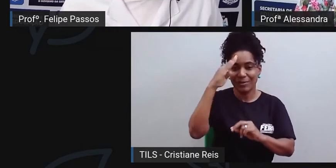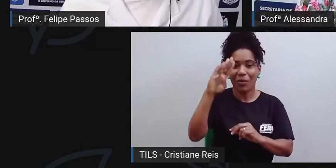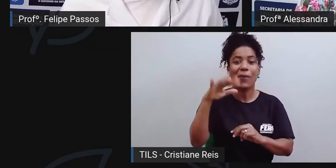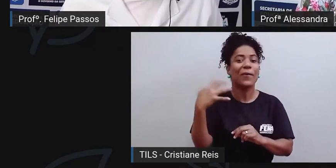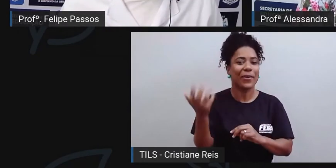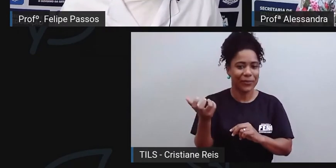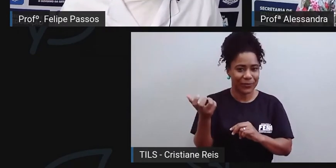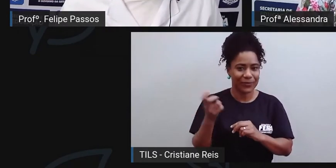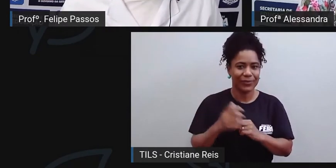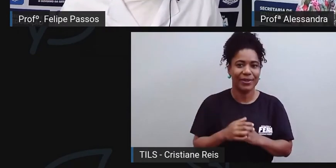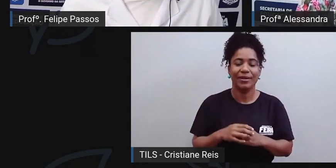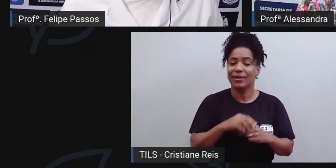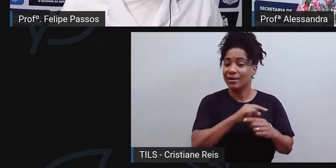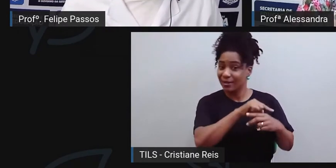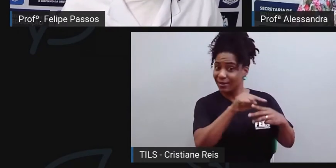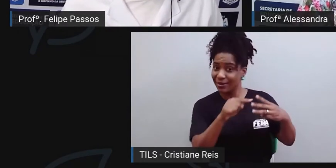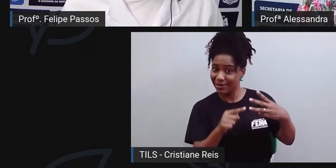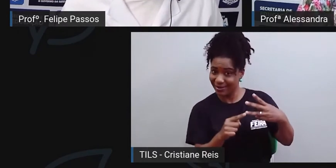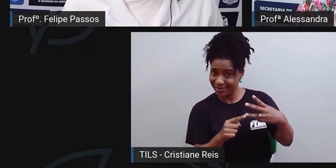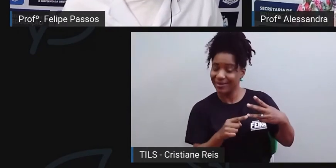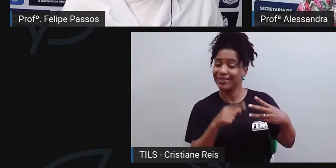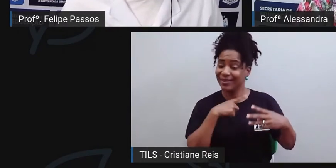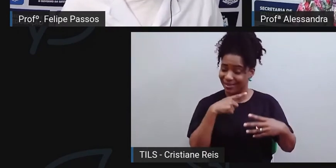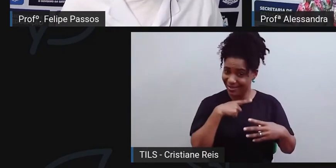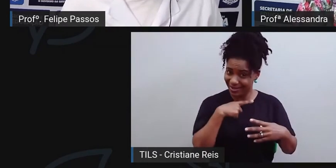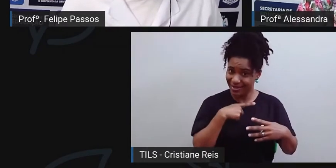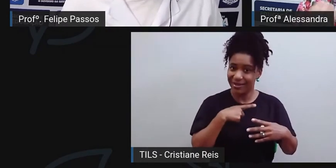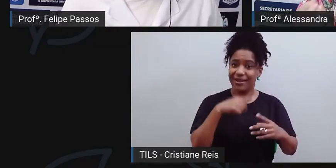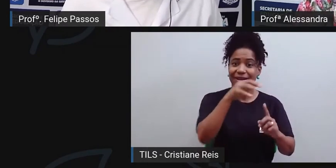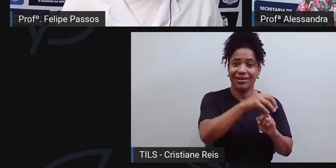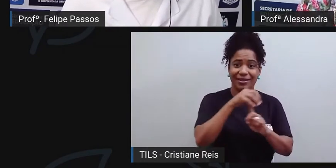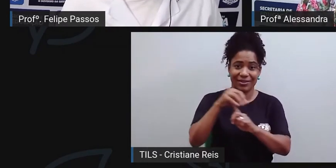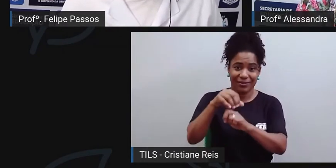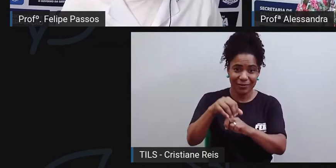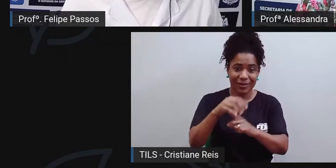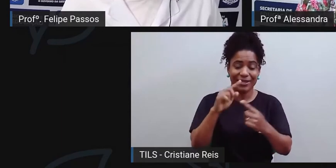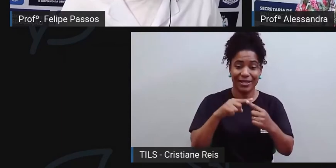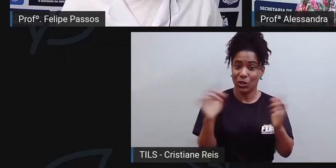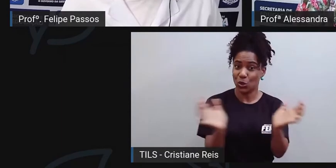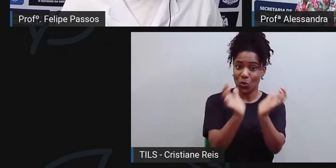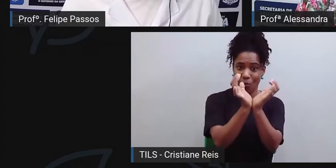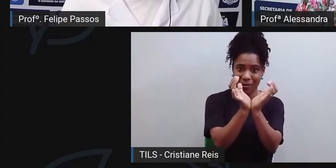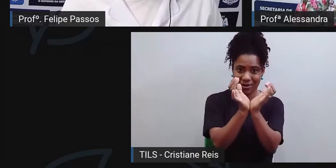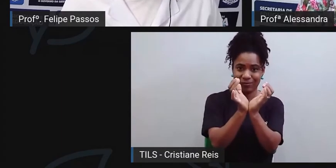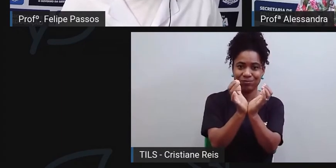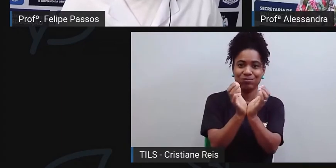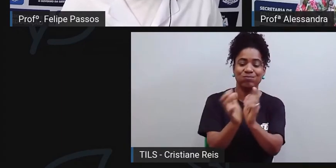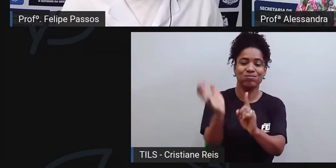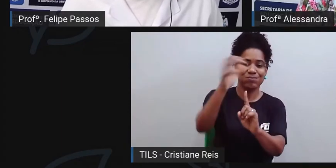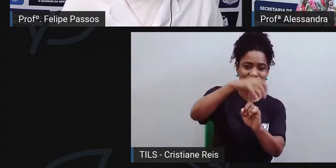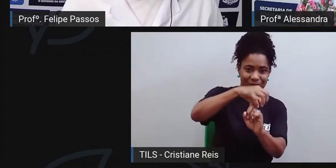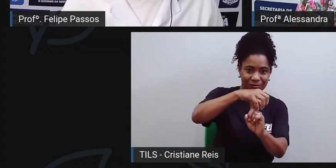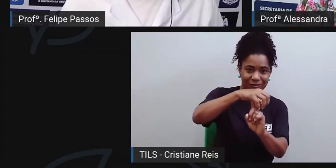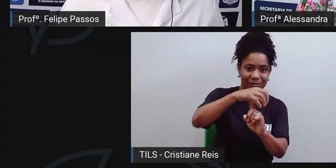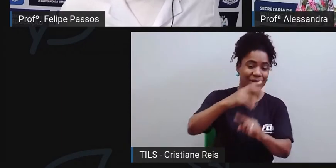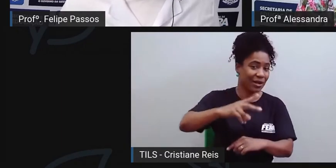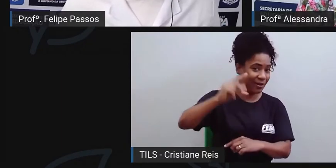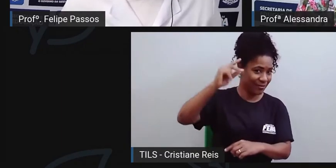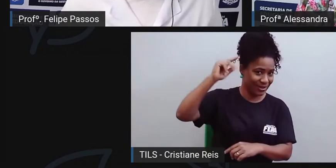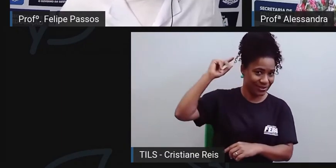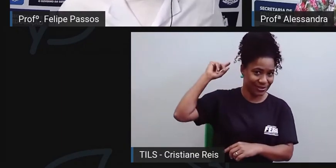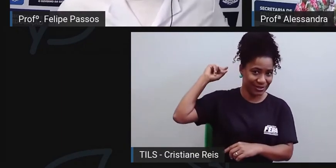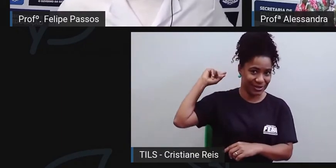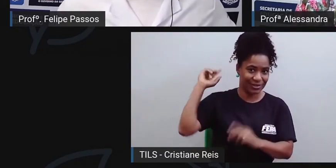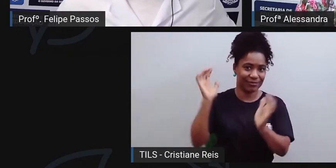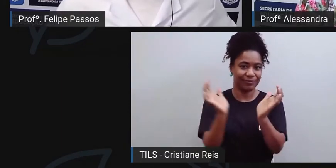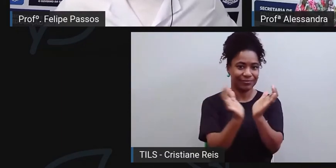e que têm o maior volume de mercadorias e de pessoas é a Feira do Tomba, que é a feira mais antiga, que a gente tem conhecimento.